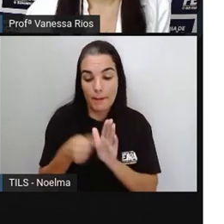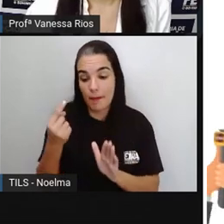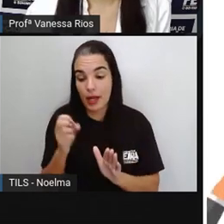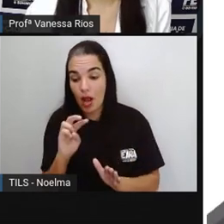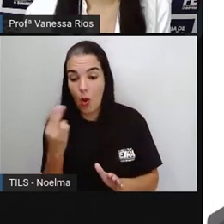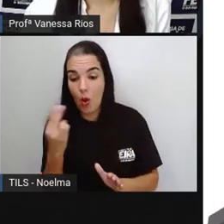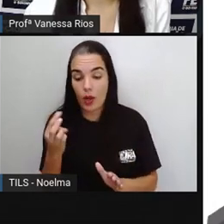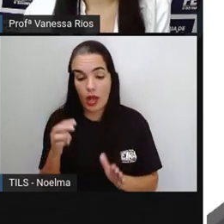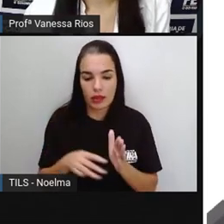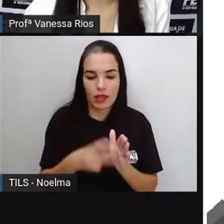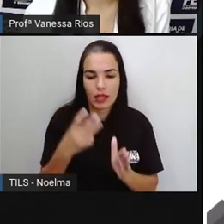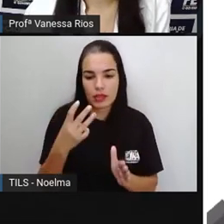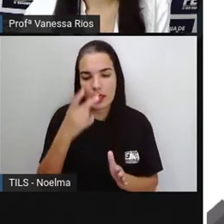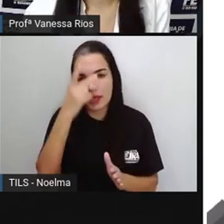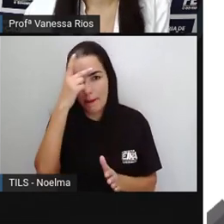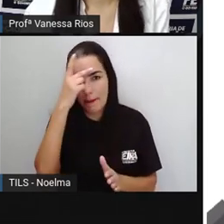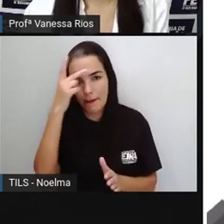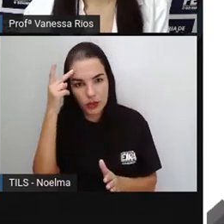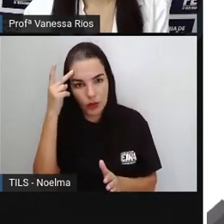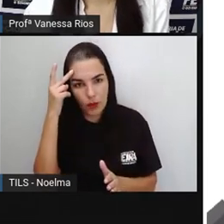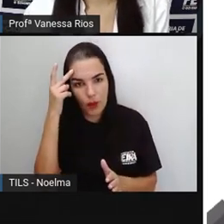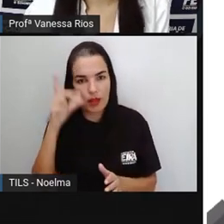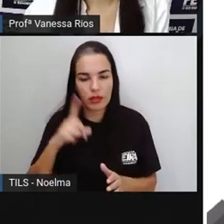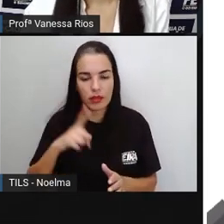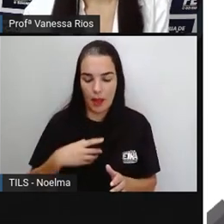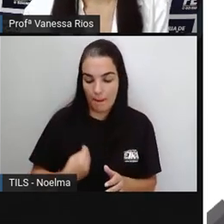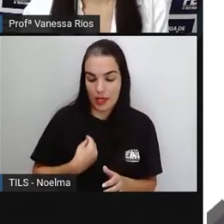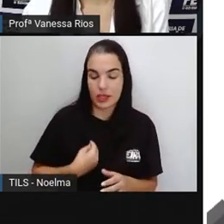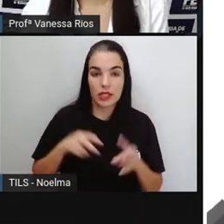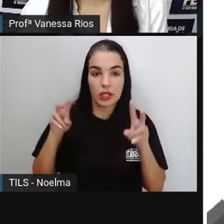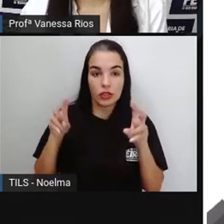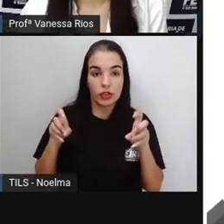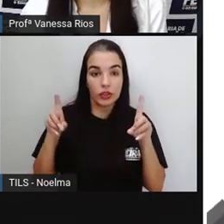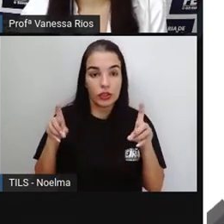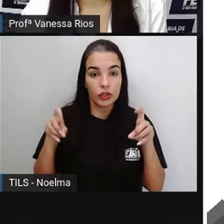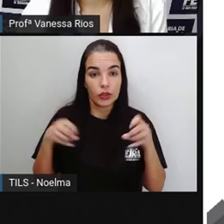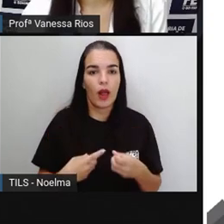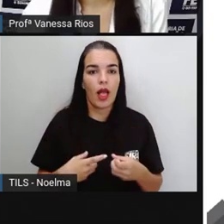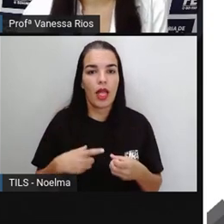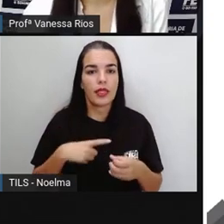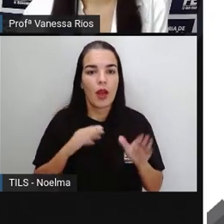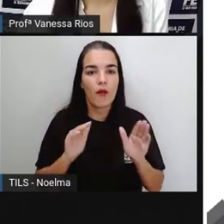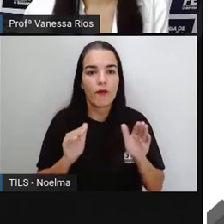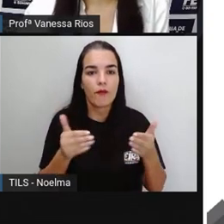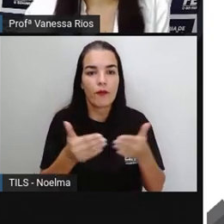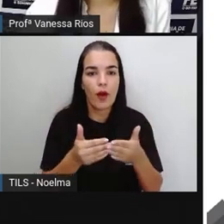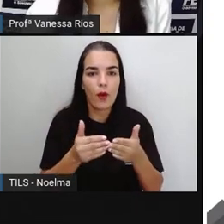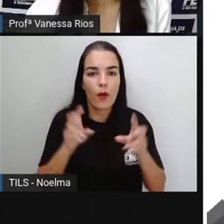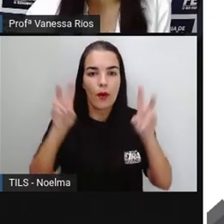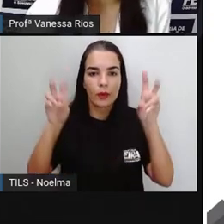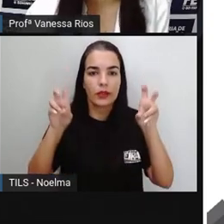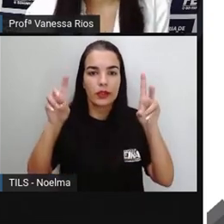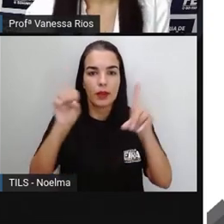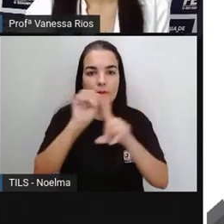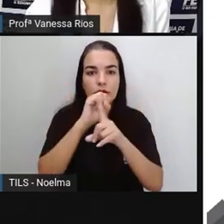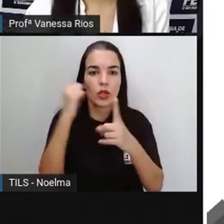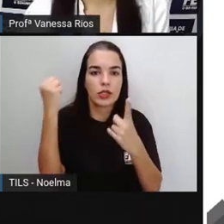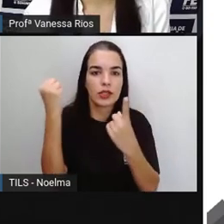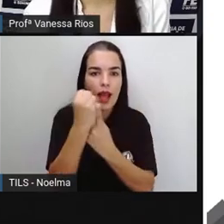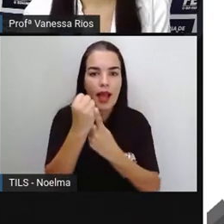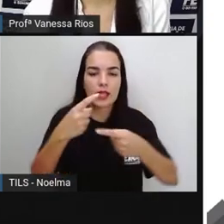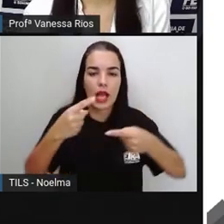foco em temas sociais, políticos, econômicos, linguagem formal, simples, clara e dinâmica,